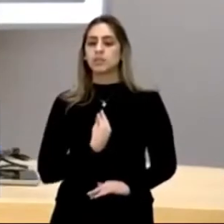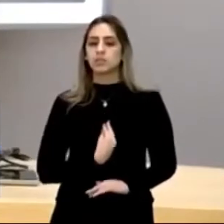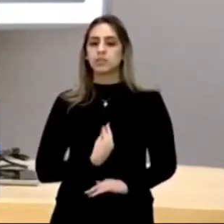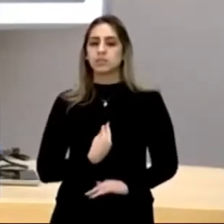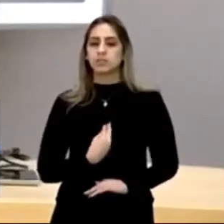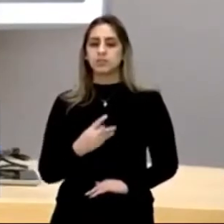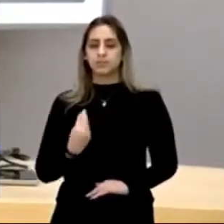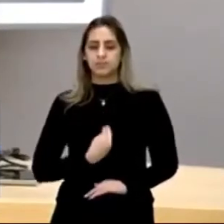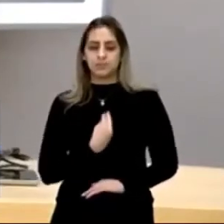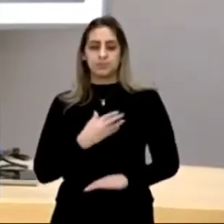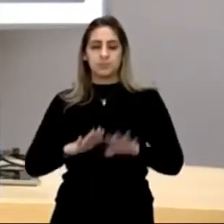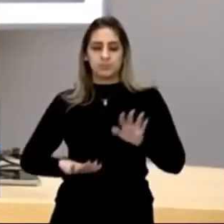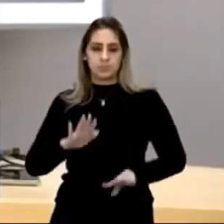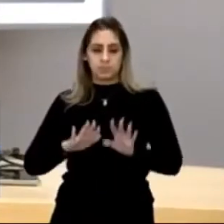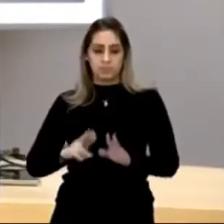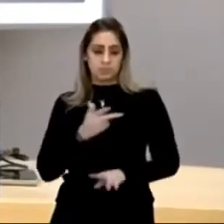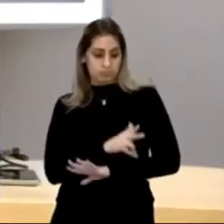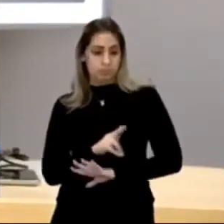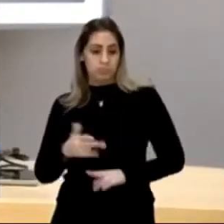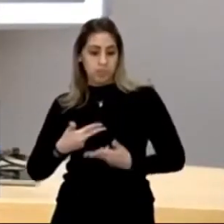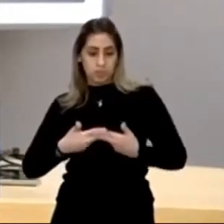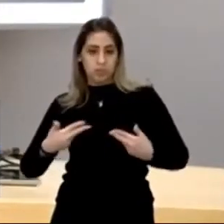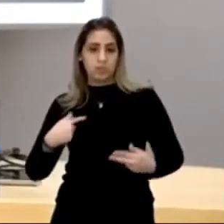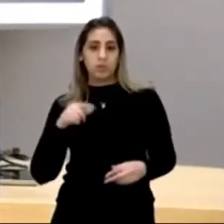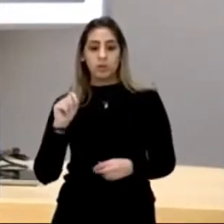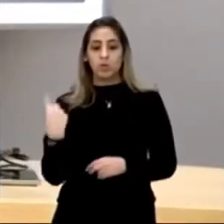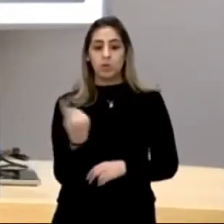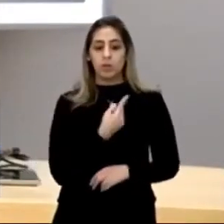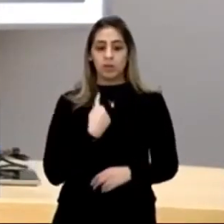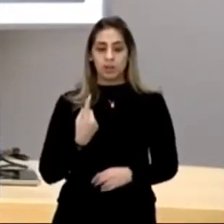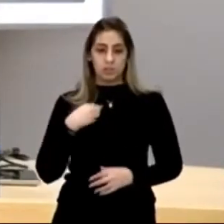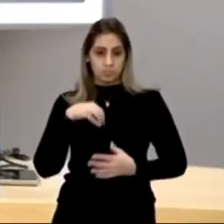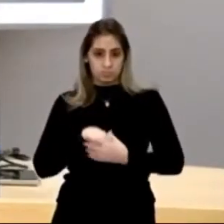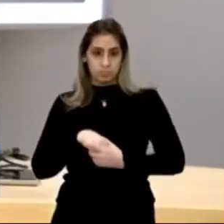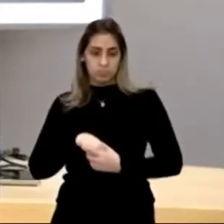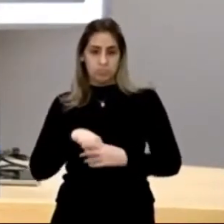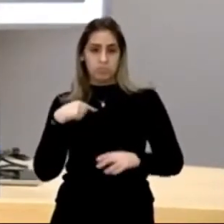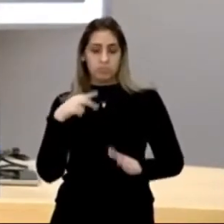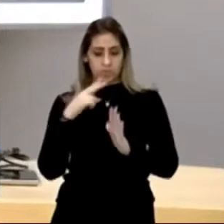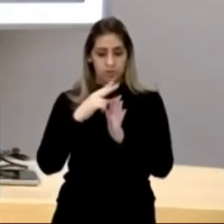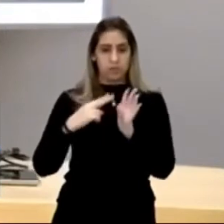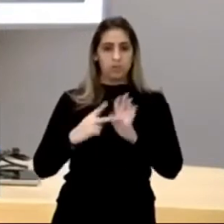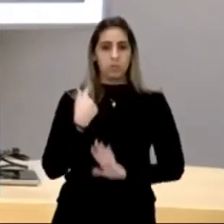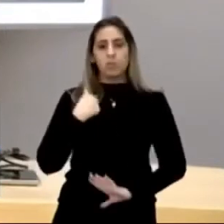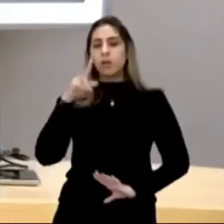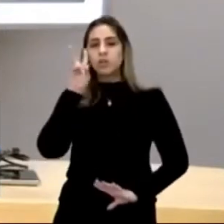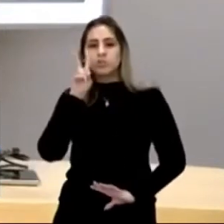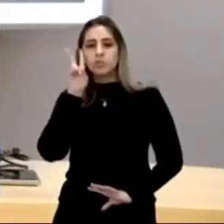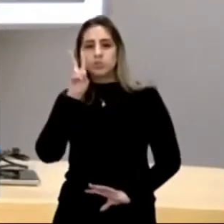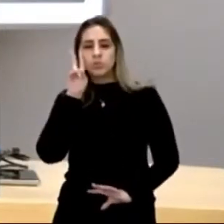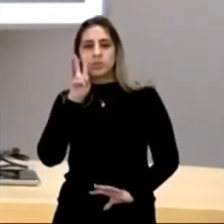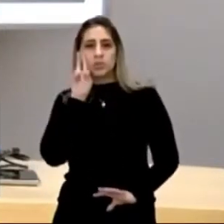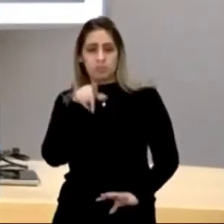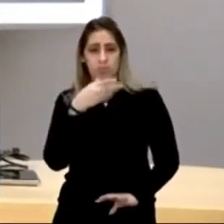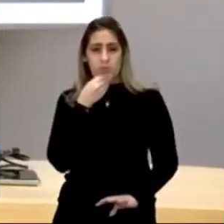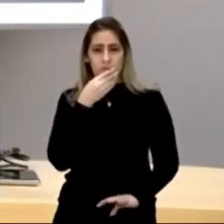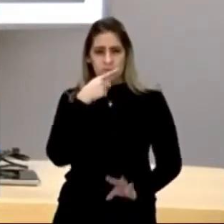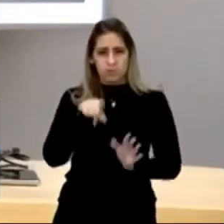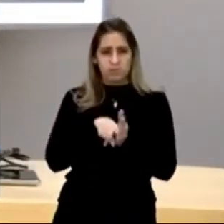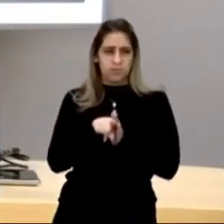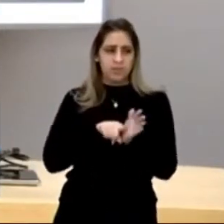que existem alguns entraves. Quando a gente lê uma história do Sherlock Holmes,